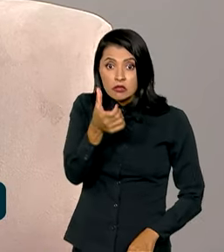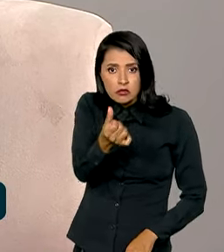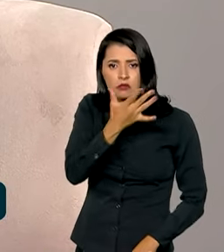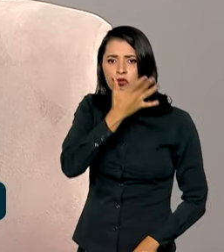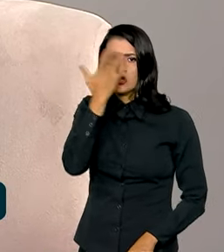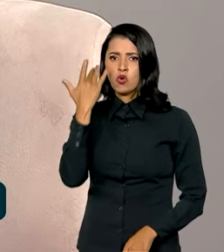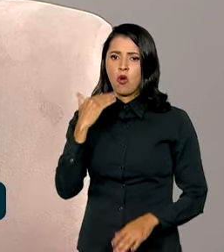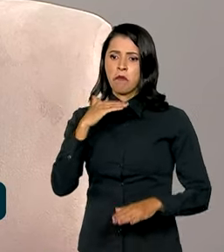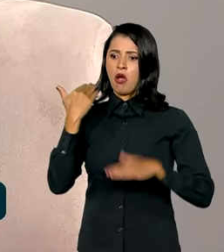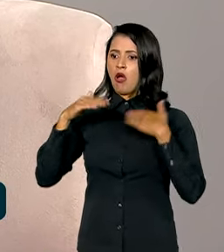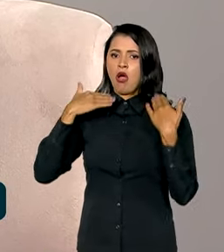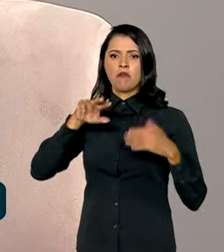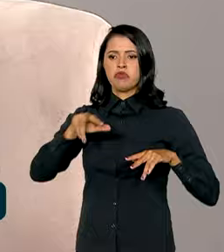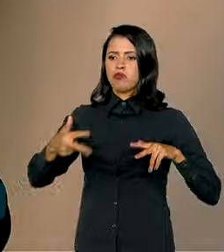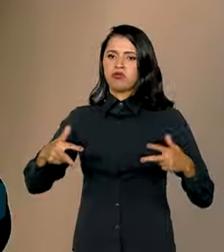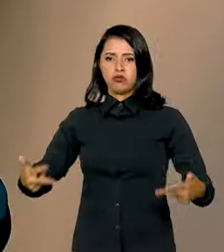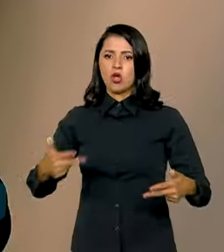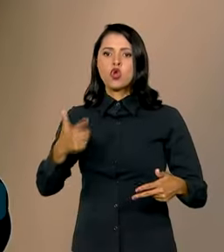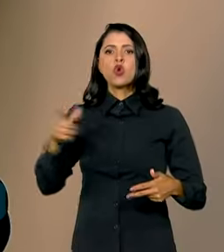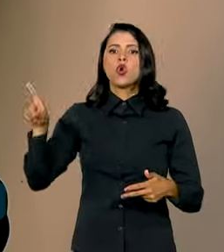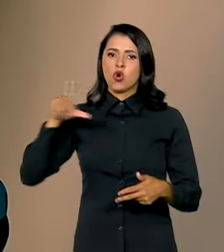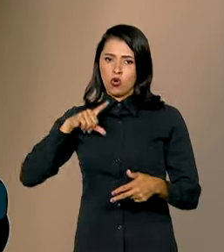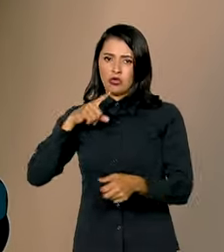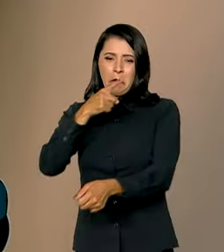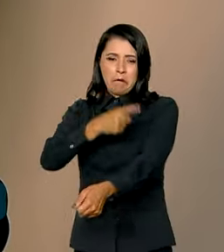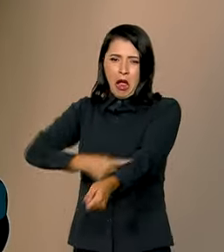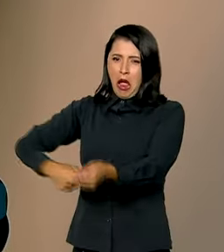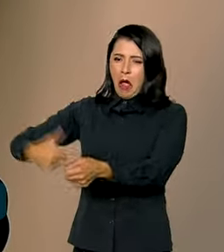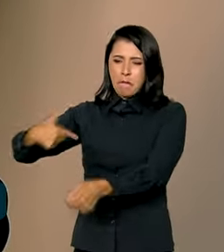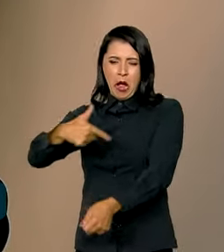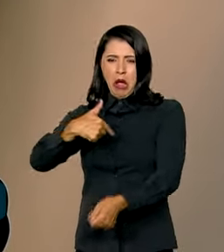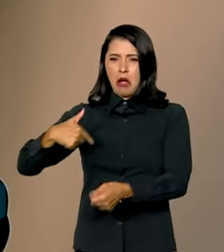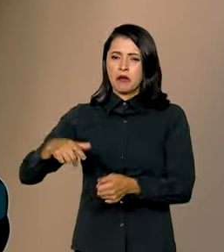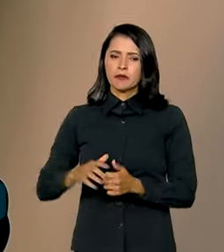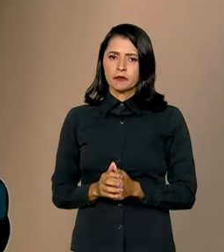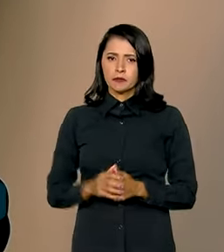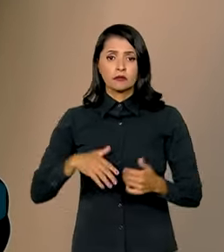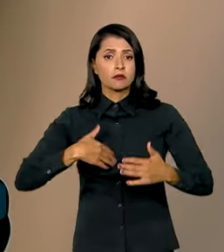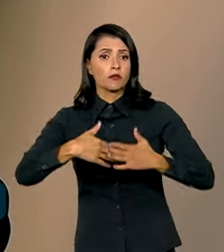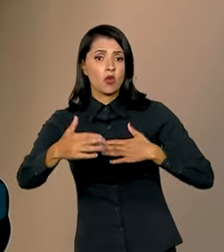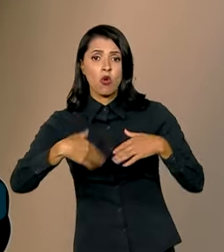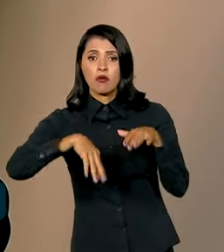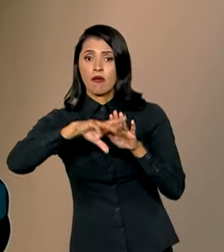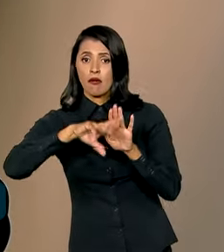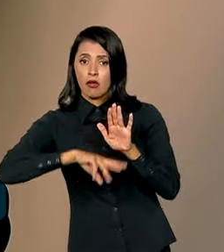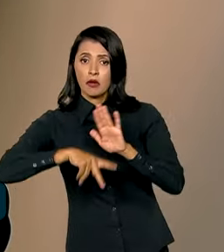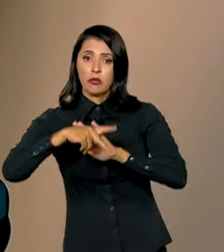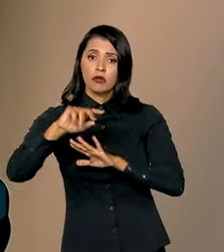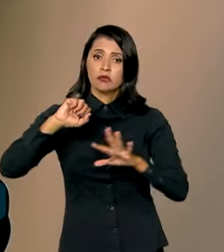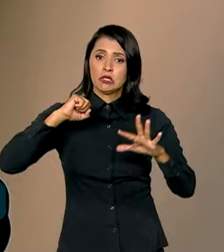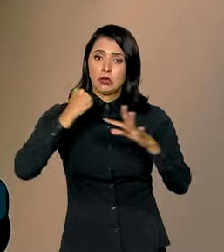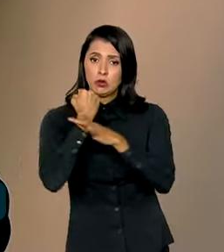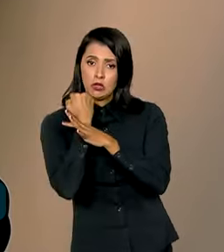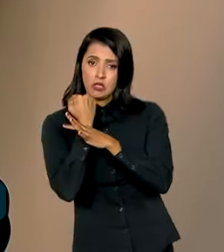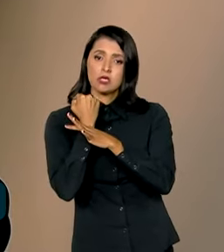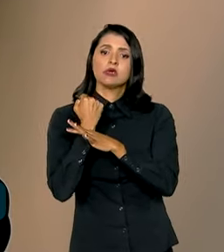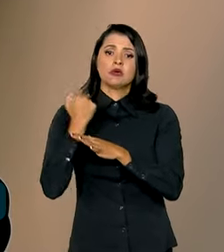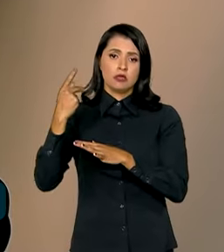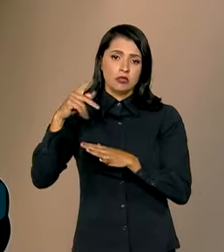e muitas outras foram feridas. Qualquer protocolo de segurança internacional